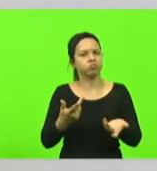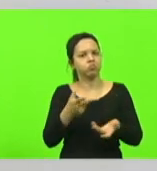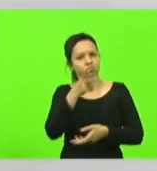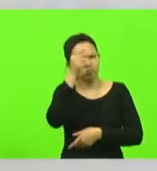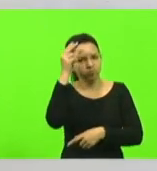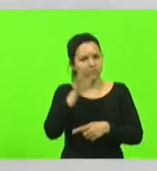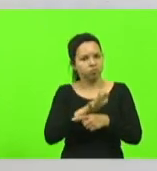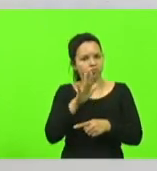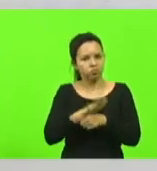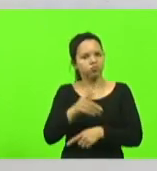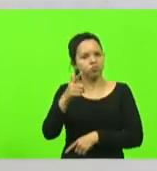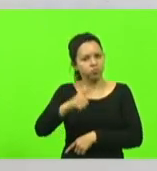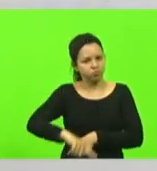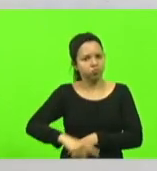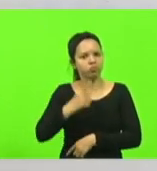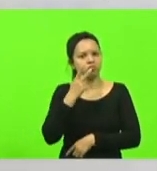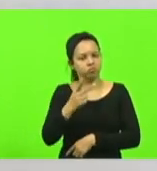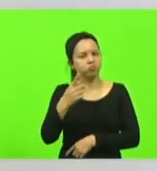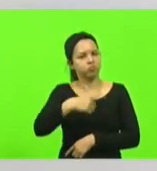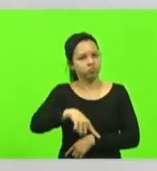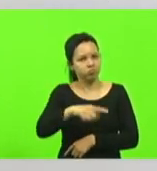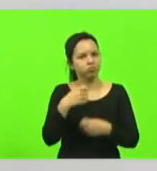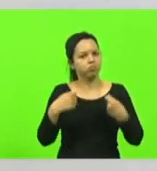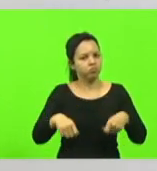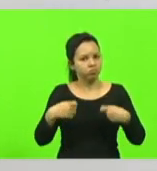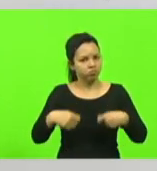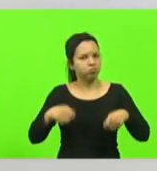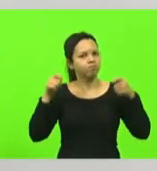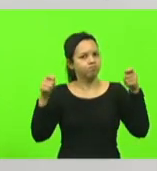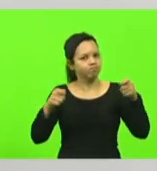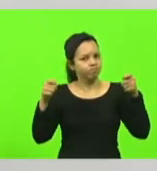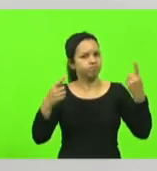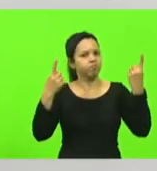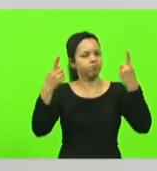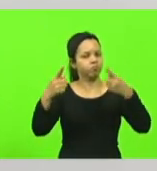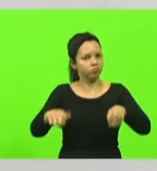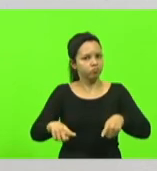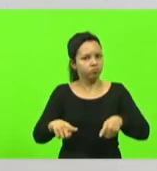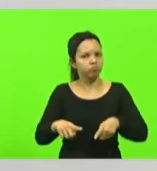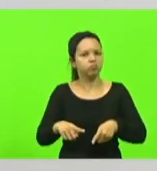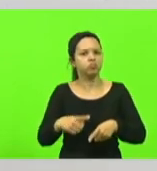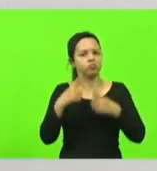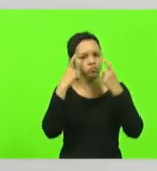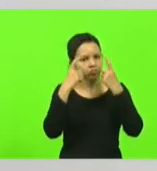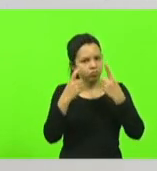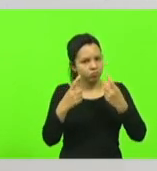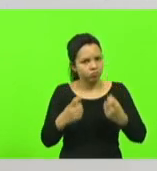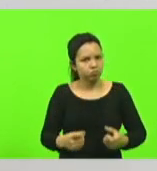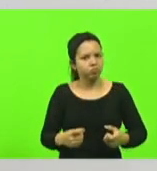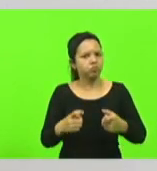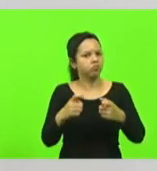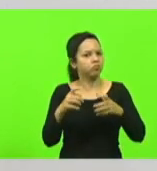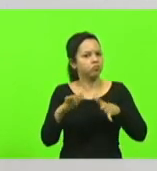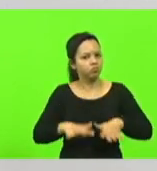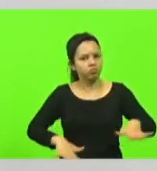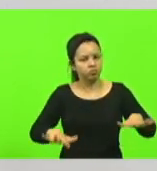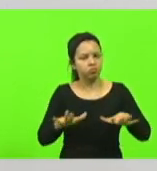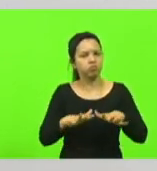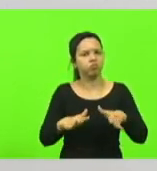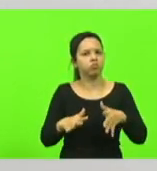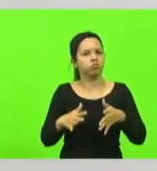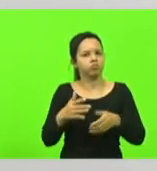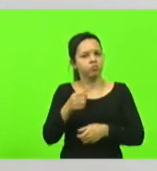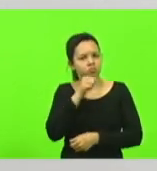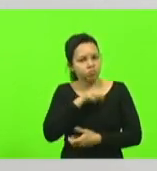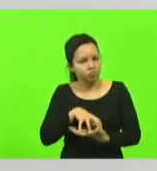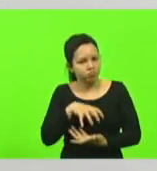tecla novamente temos que fazer campanha contra a violência de todas na sua amplitude contra o idoso contra a